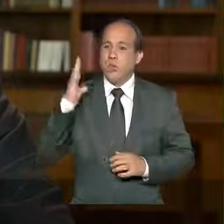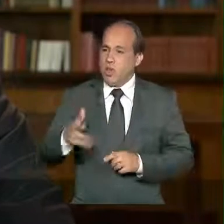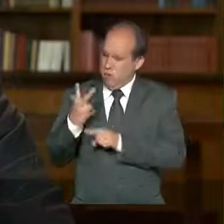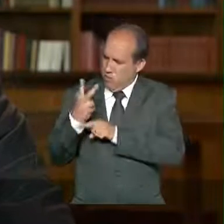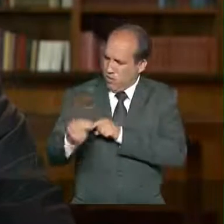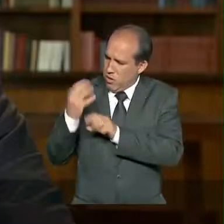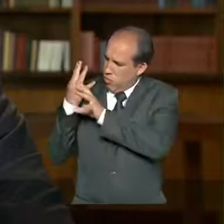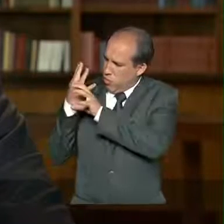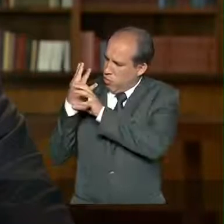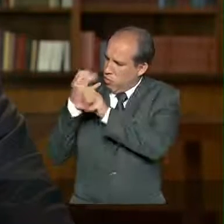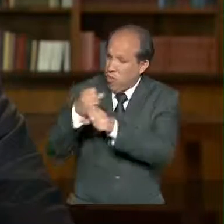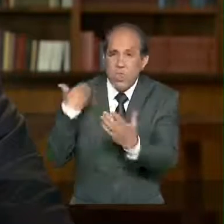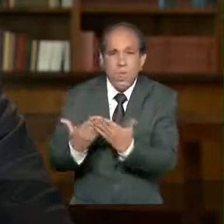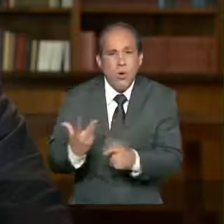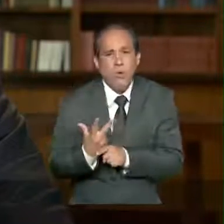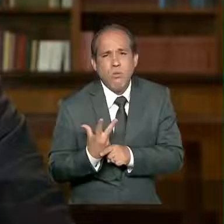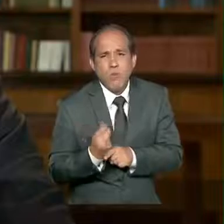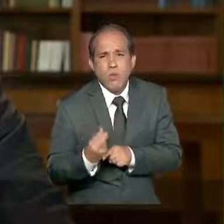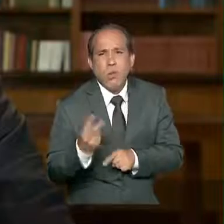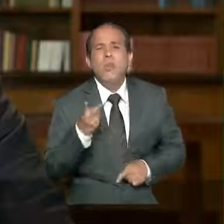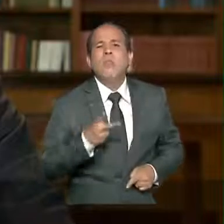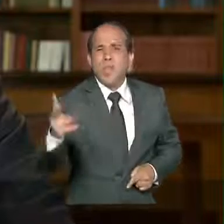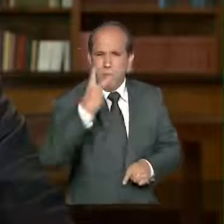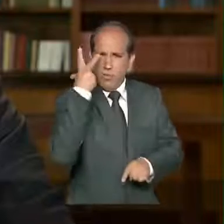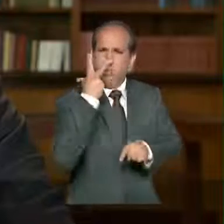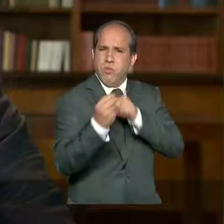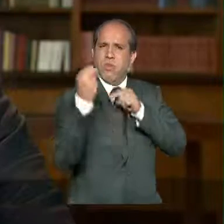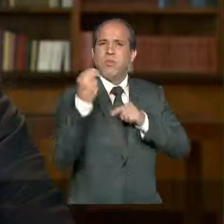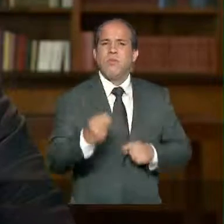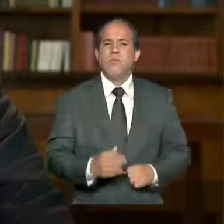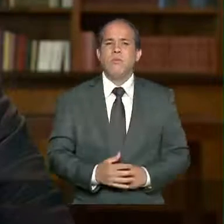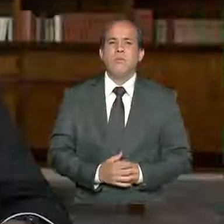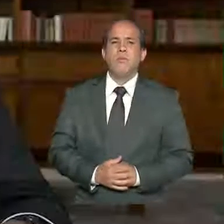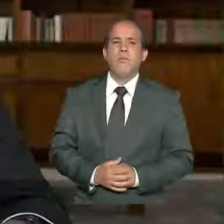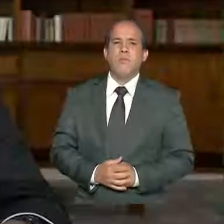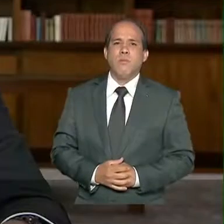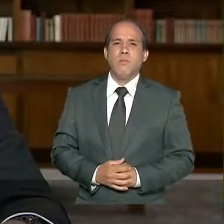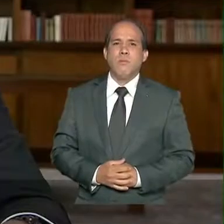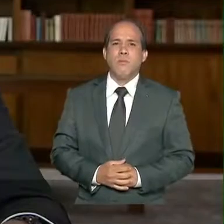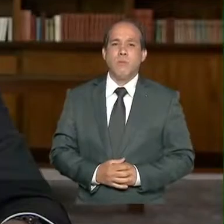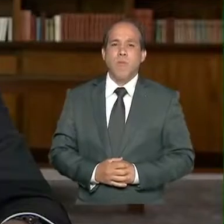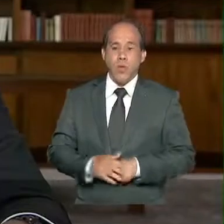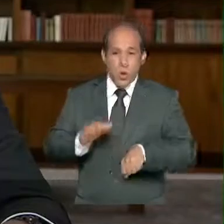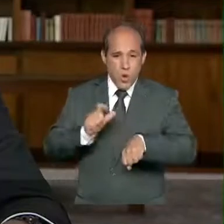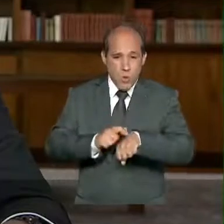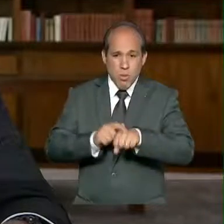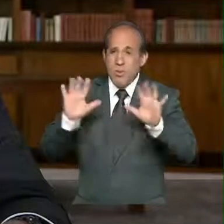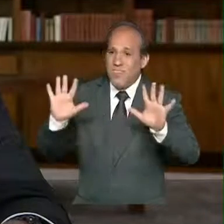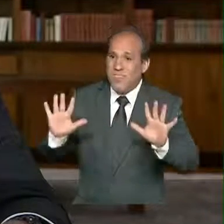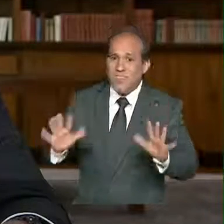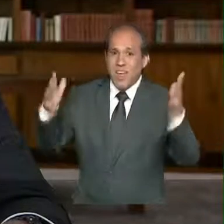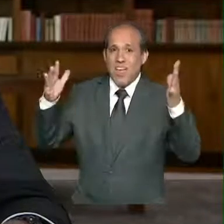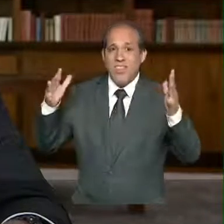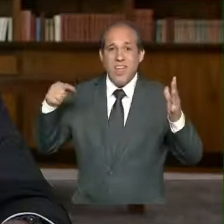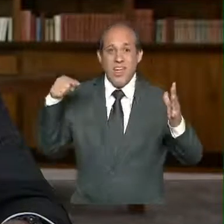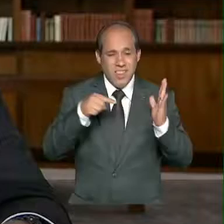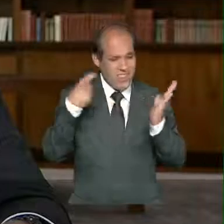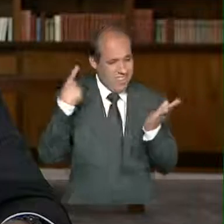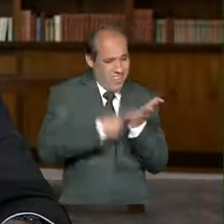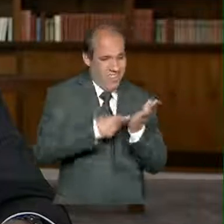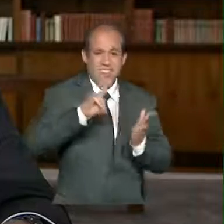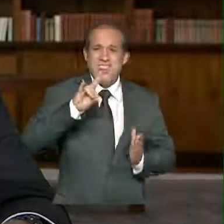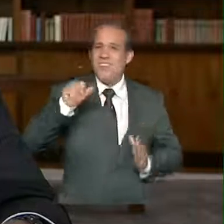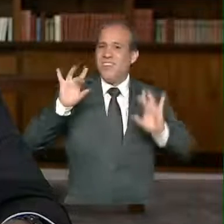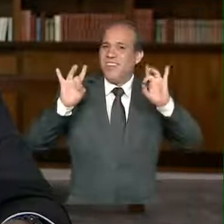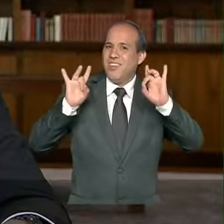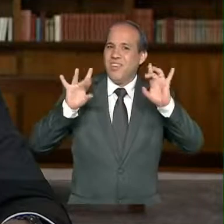ontem, estamos vencendo hoje e venceremos sempre No momento em que celebramos esta data tão